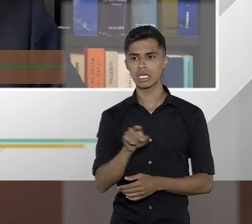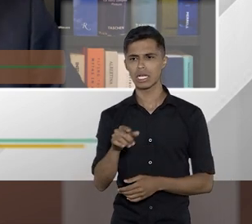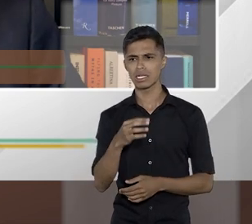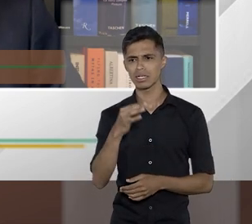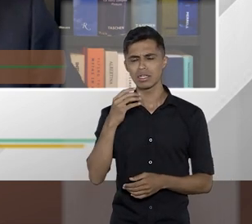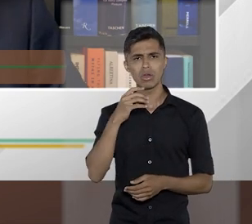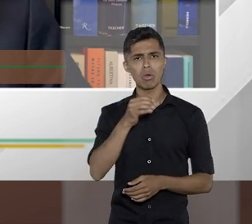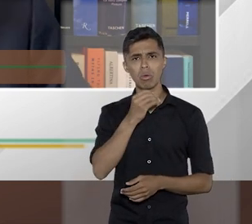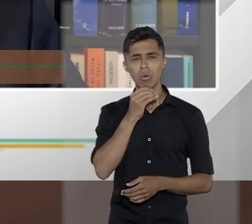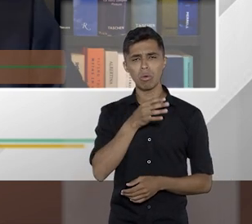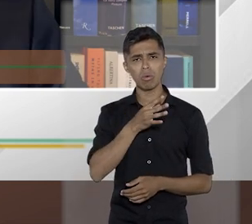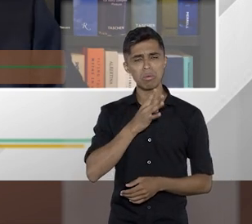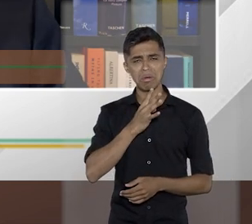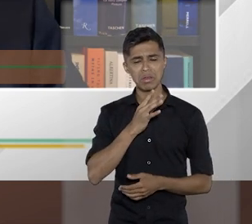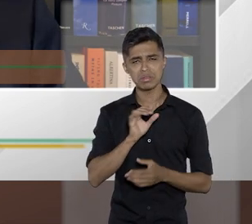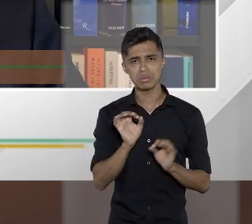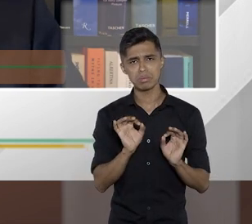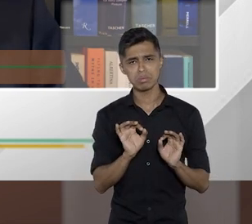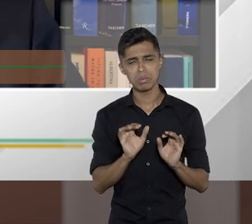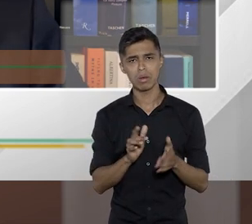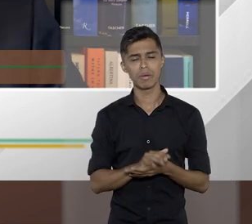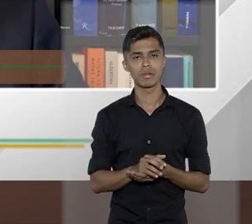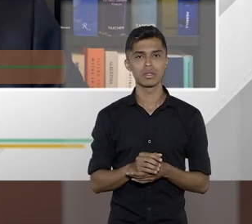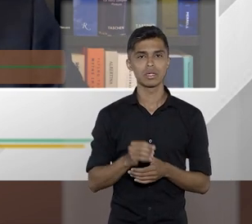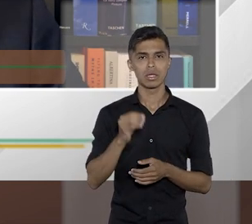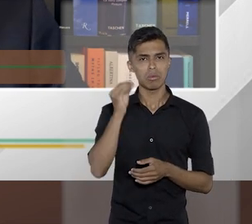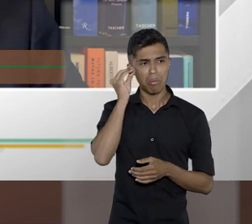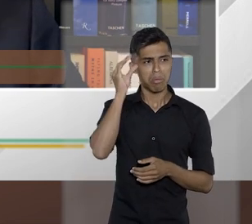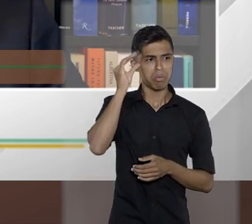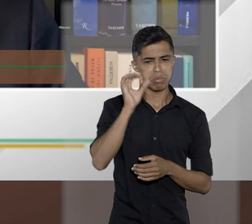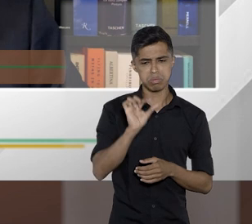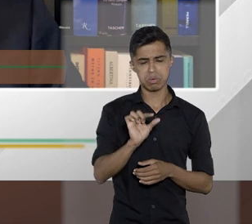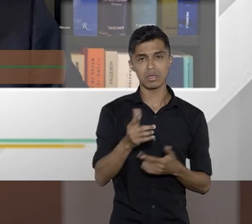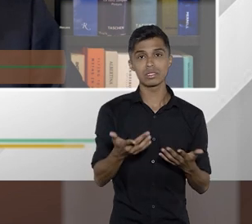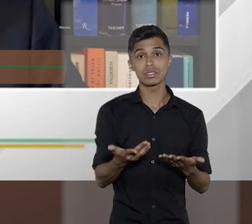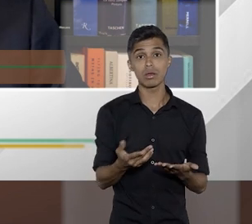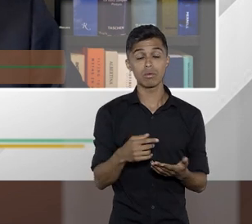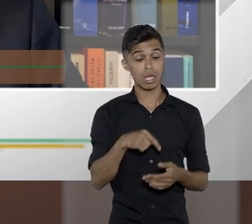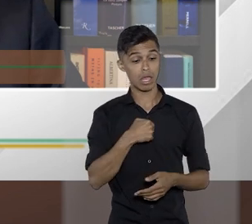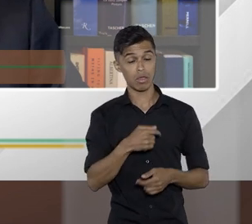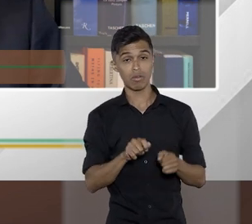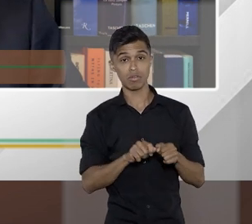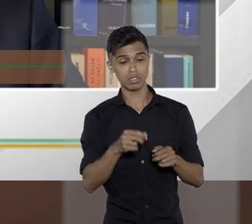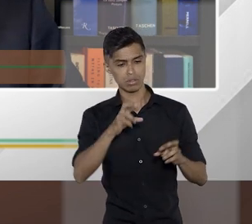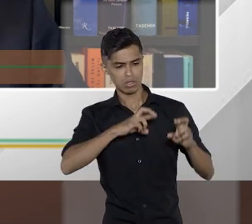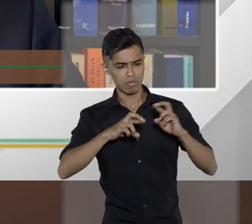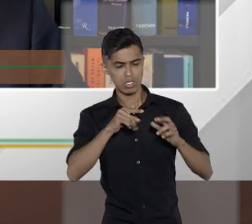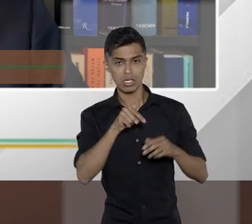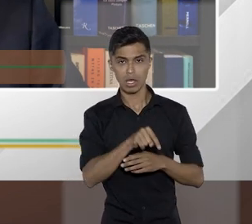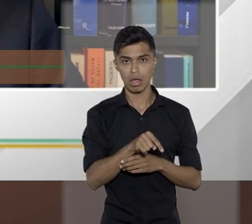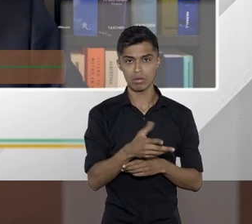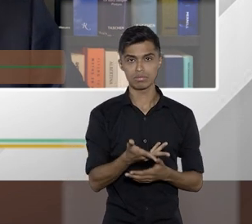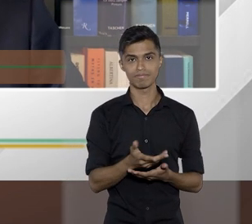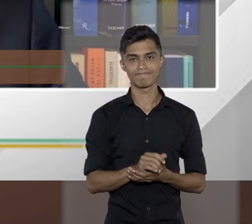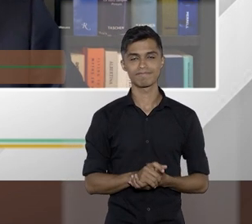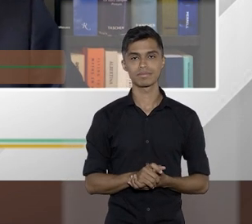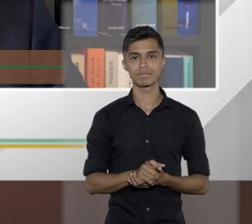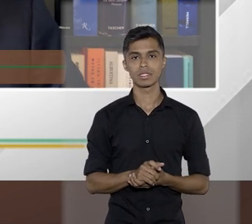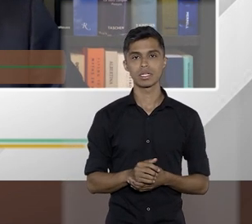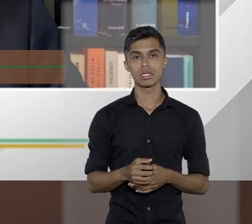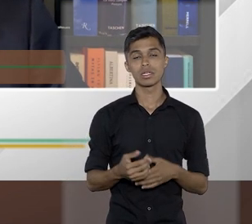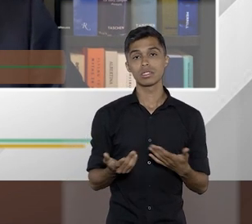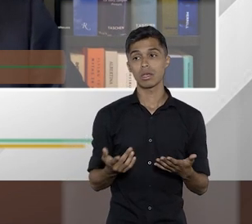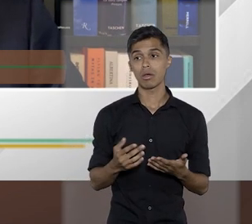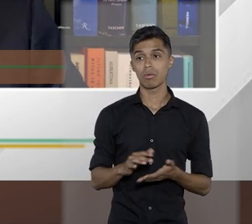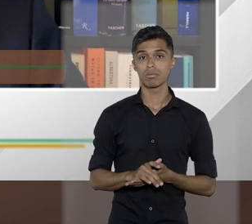conhecimento técnico, não tem um aparato, não estou dizendo que ele vai fazer nada de má fé, mas eu estou dizendo, simplesmente, que, enfim, ele não pode fazer o